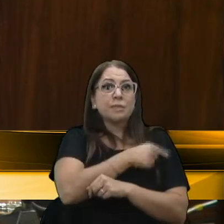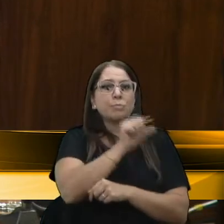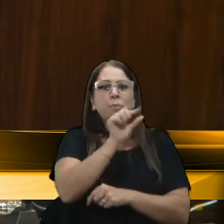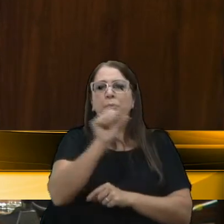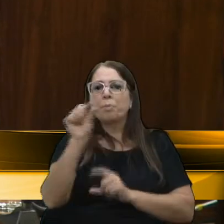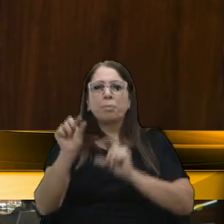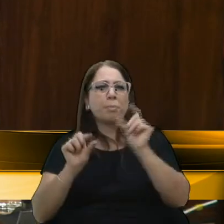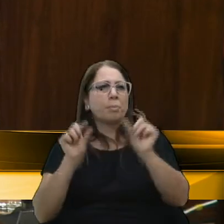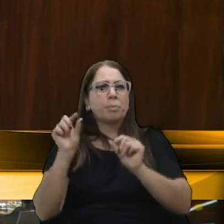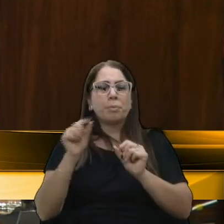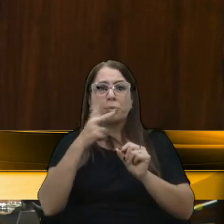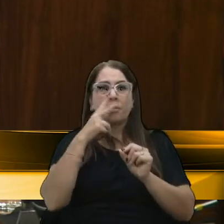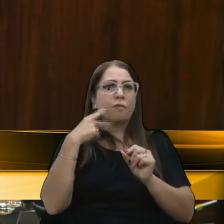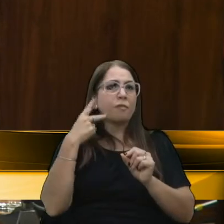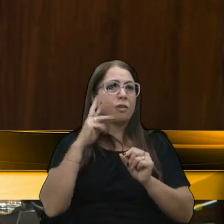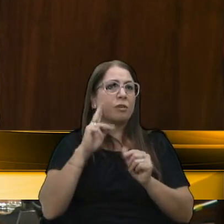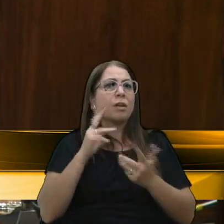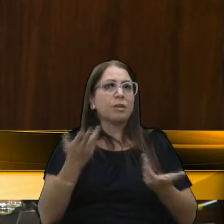como disse o vereador Renato.